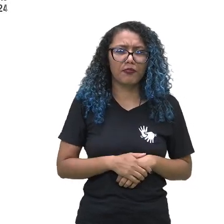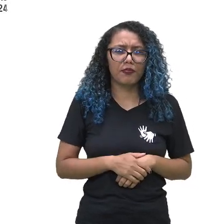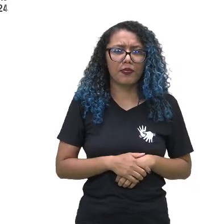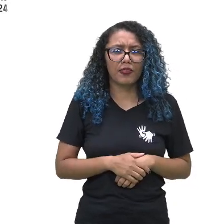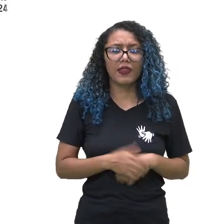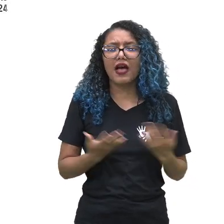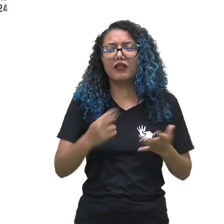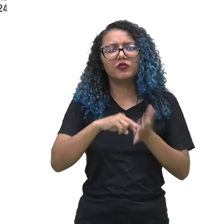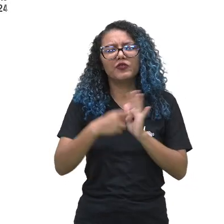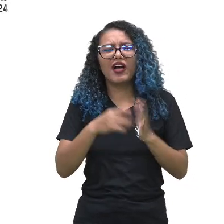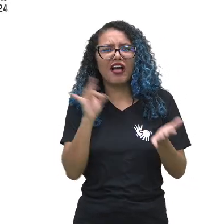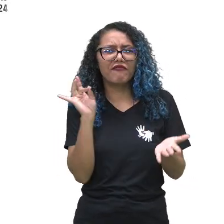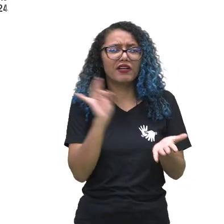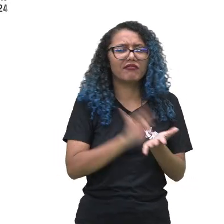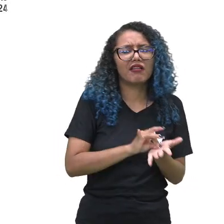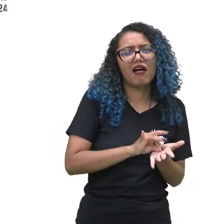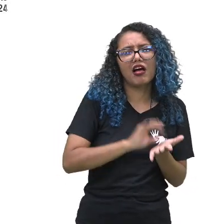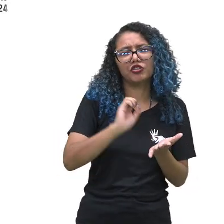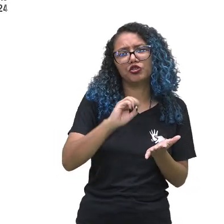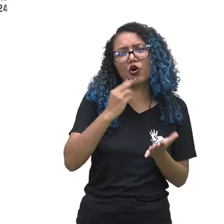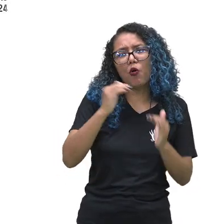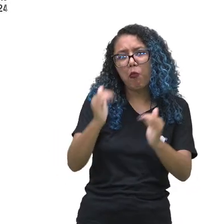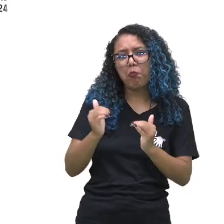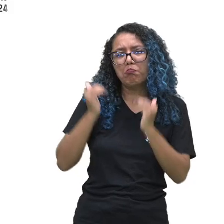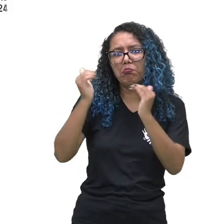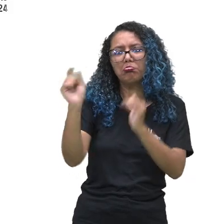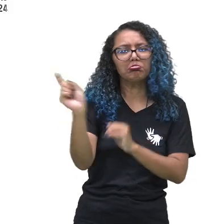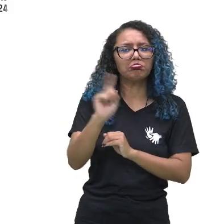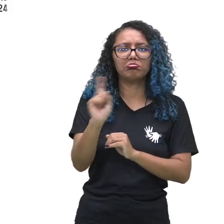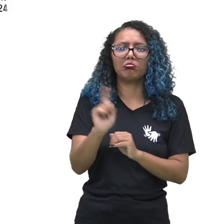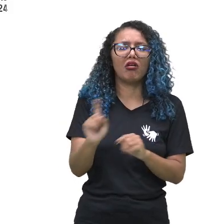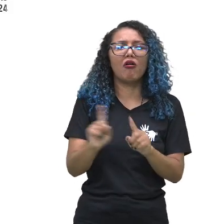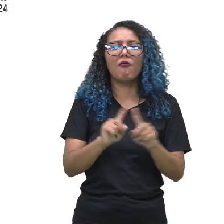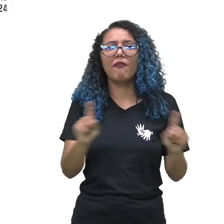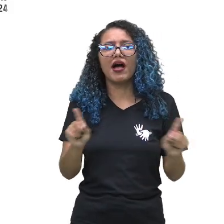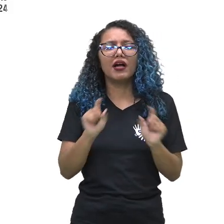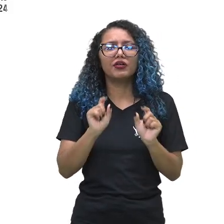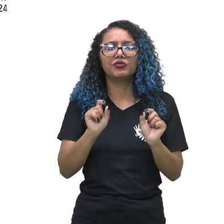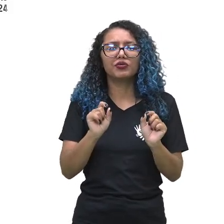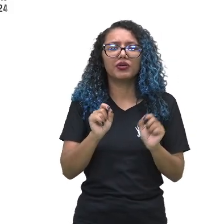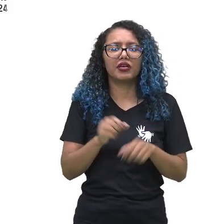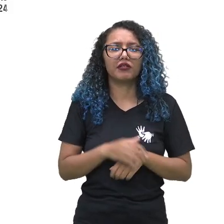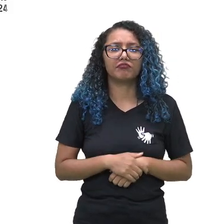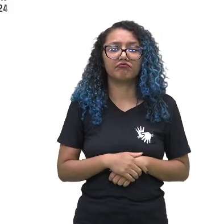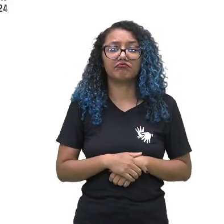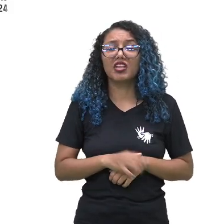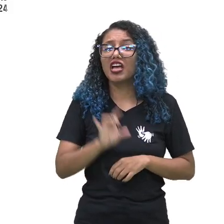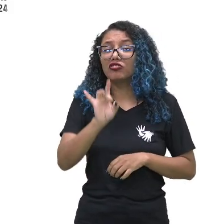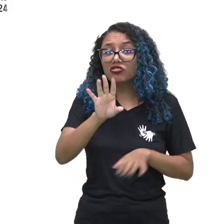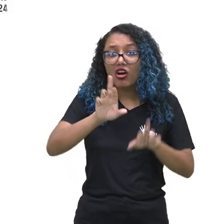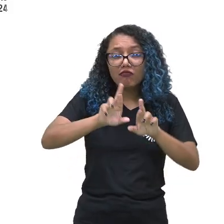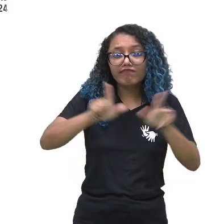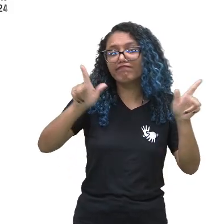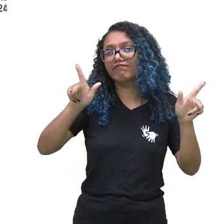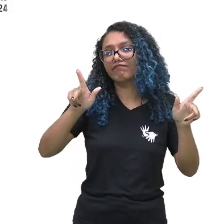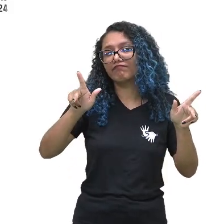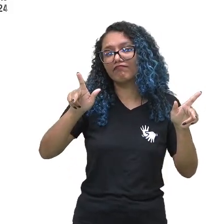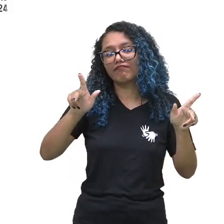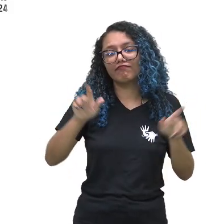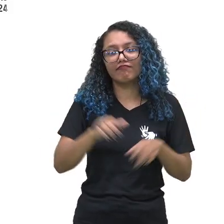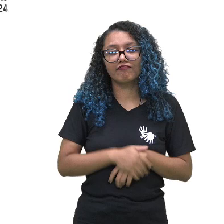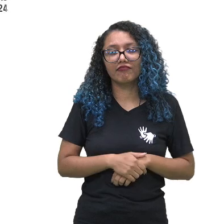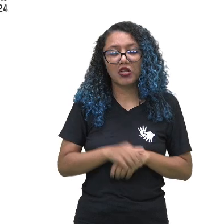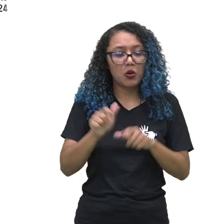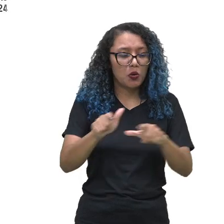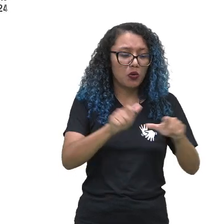que seja verdadeira ou que esteja acima das outras. O que existe, gente, são diferenças, diferentes